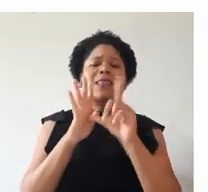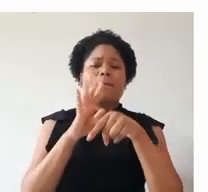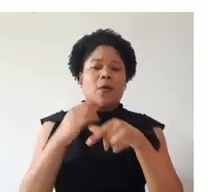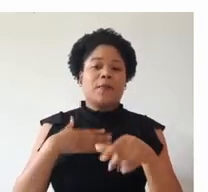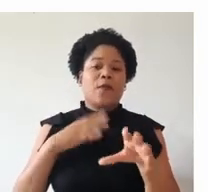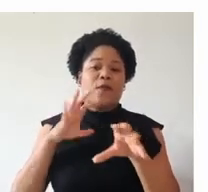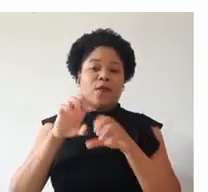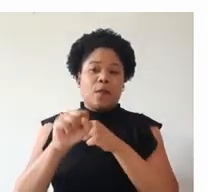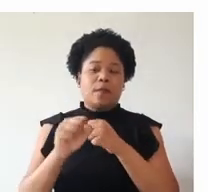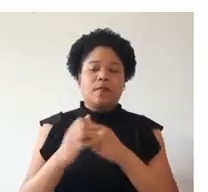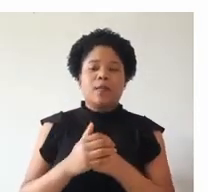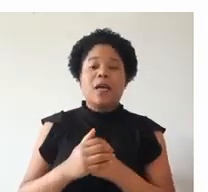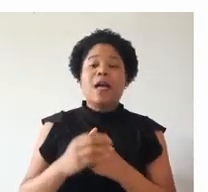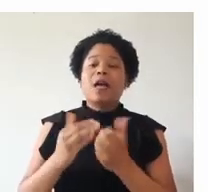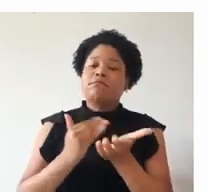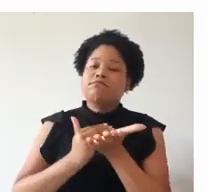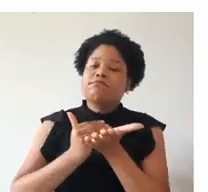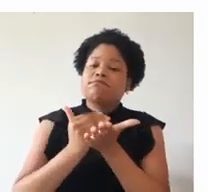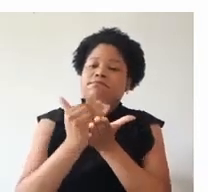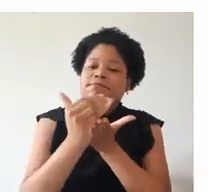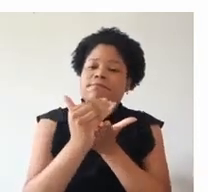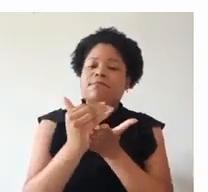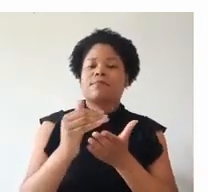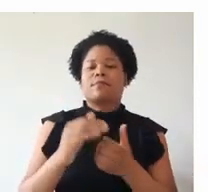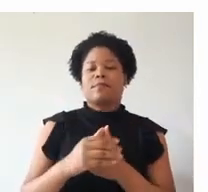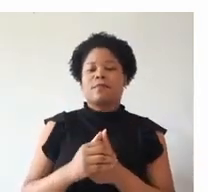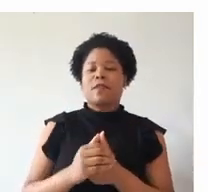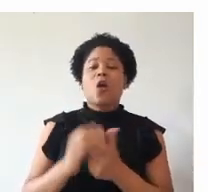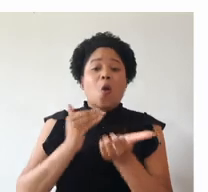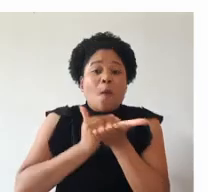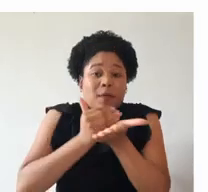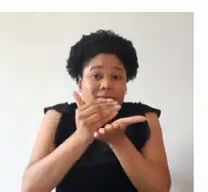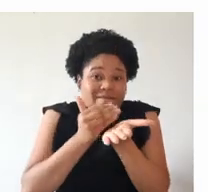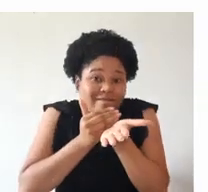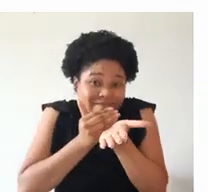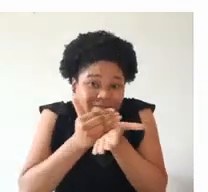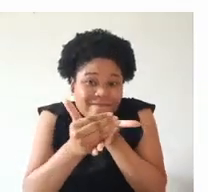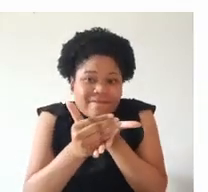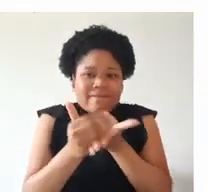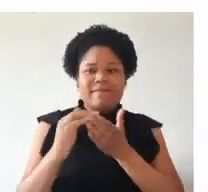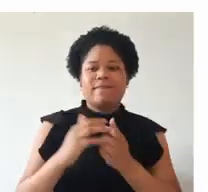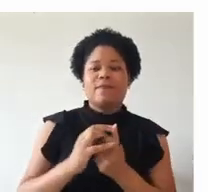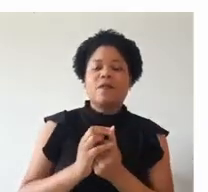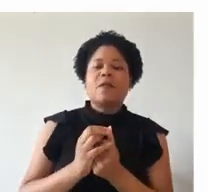pós da minha formatura. E, inicialmente, para começar, vamos começar do começo,